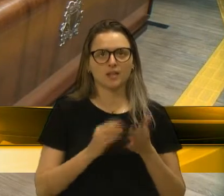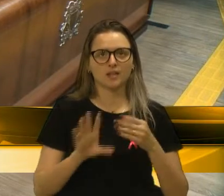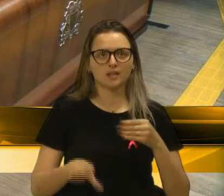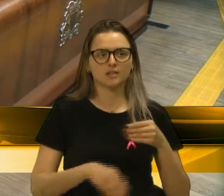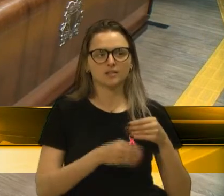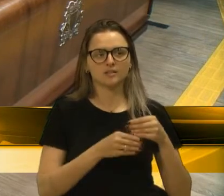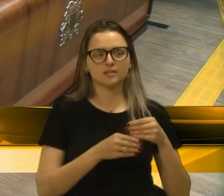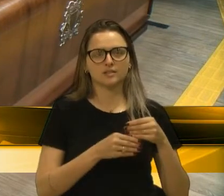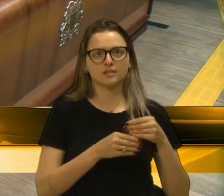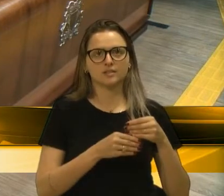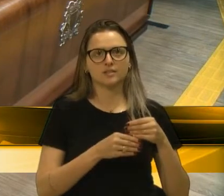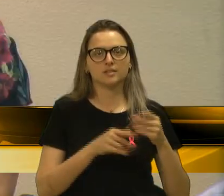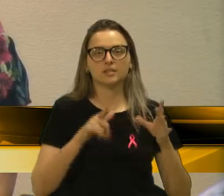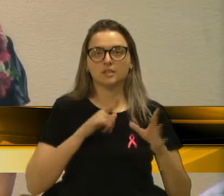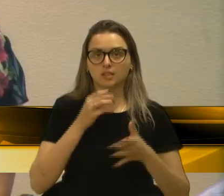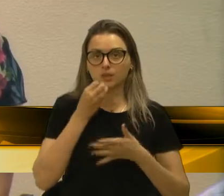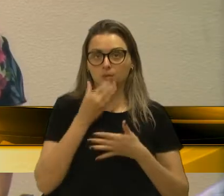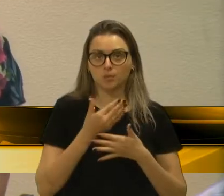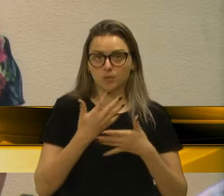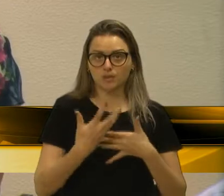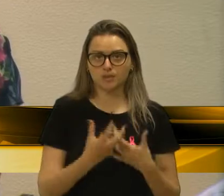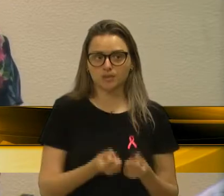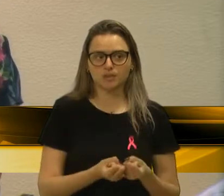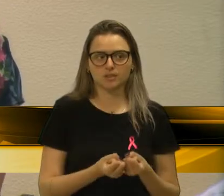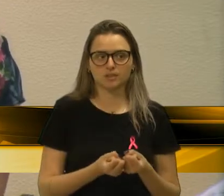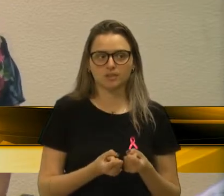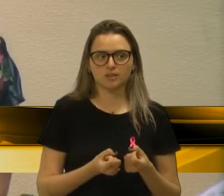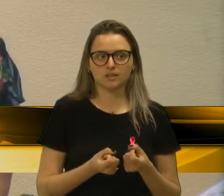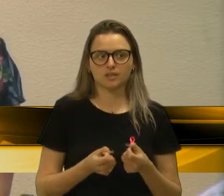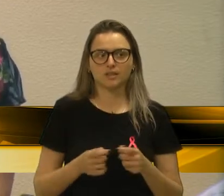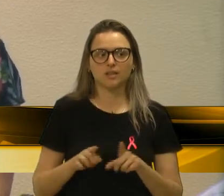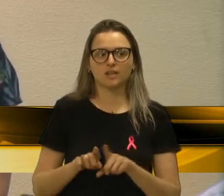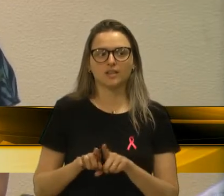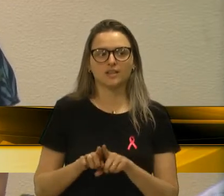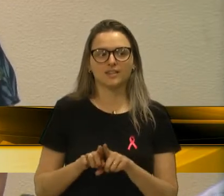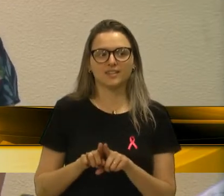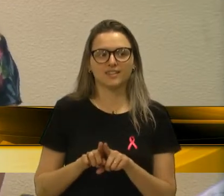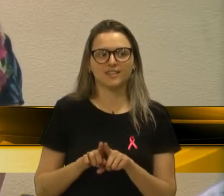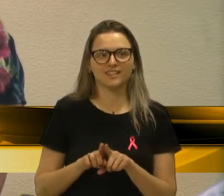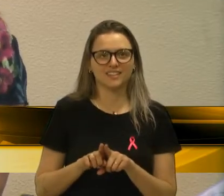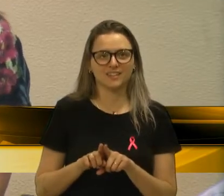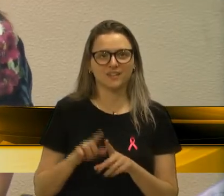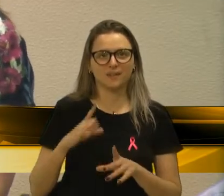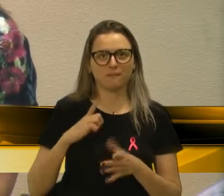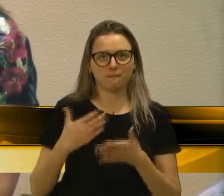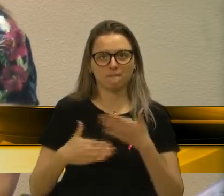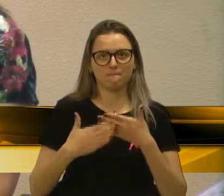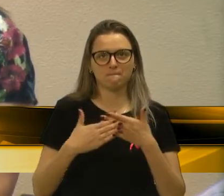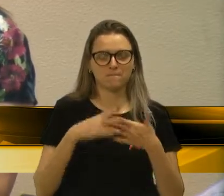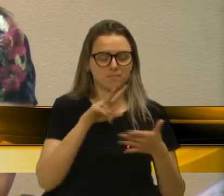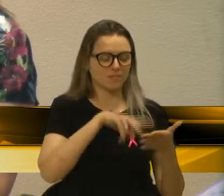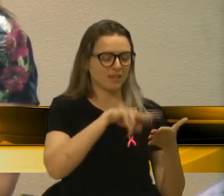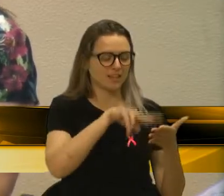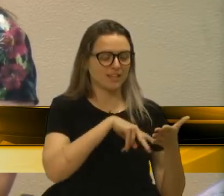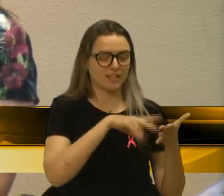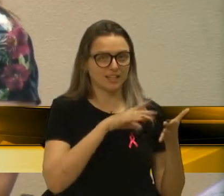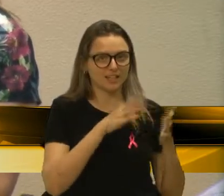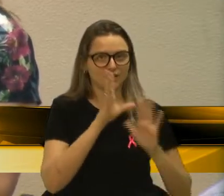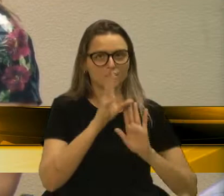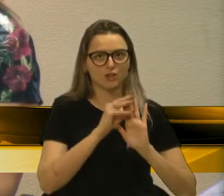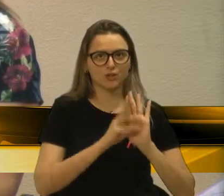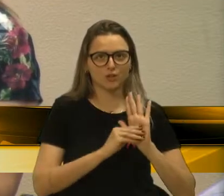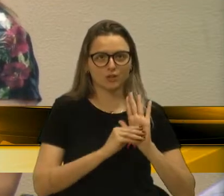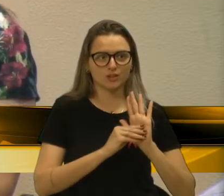solicitação vem em boa hora, até para ajudar a clarear, porque lendo o conteúdo na exposição de